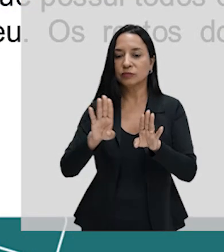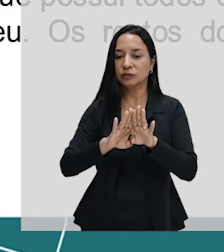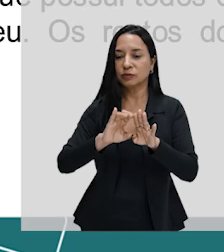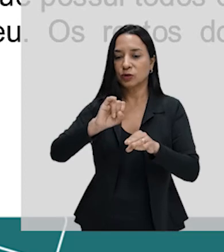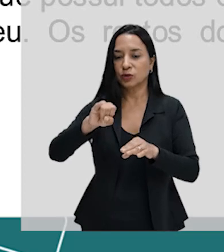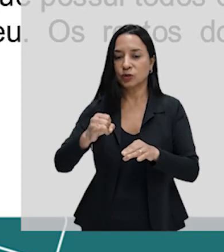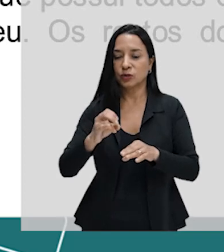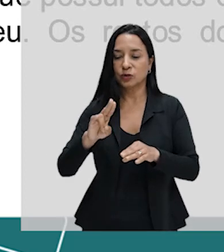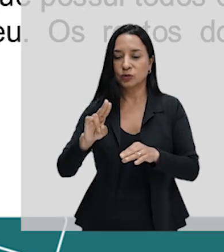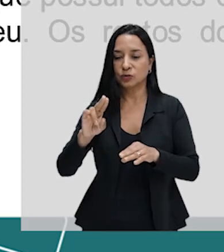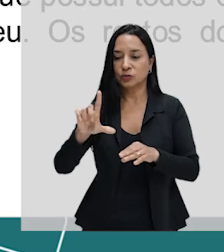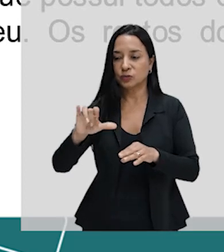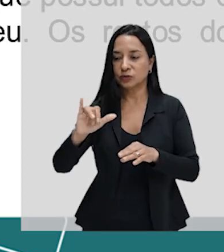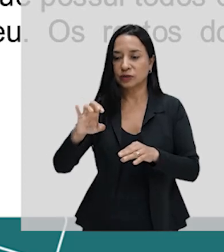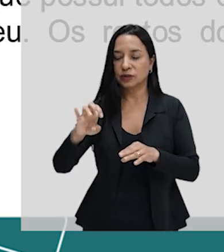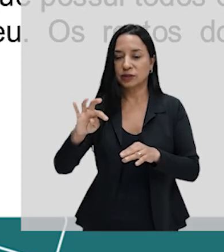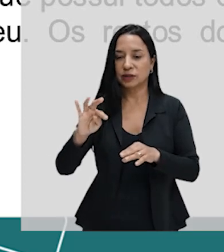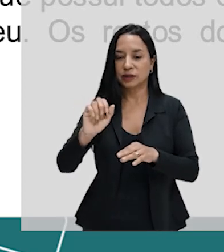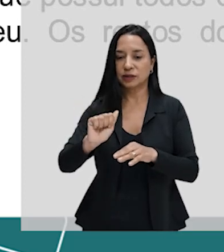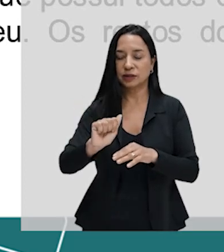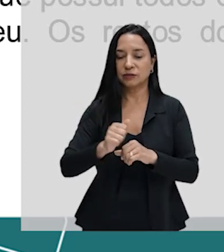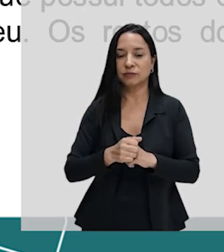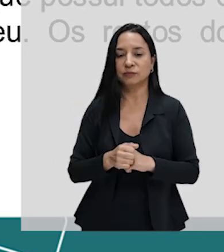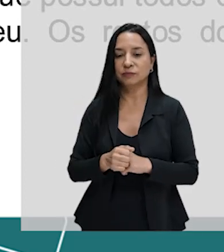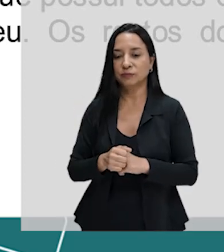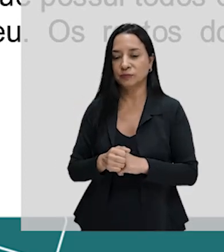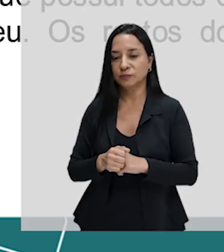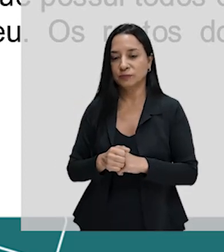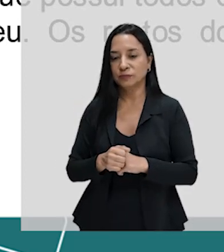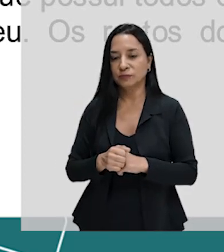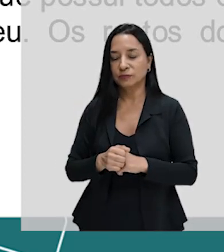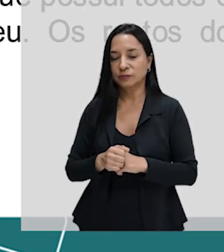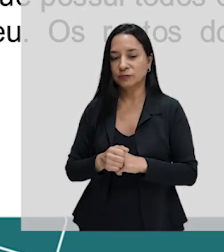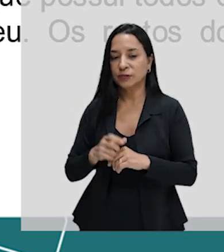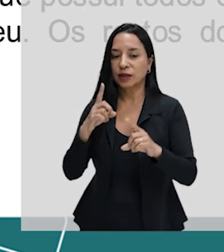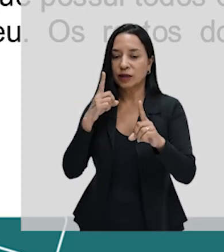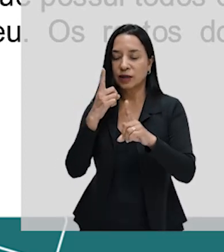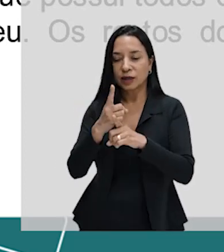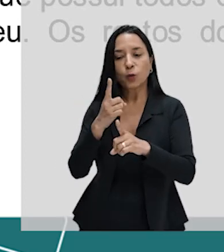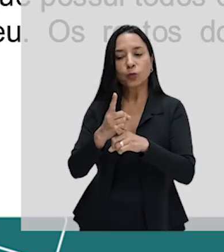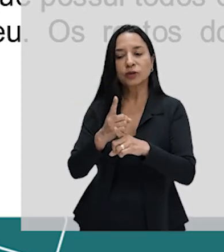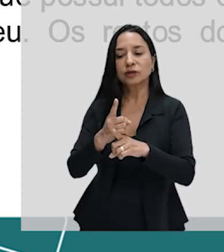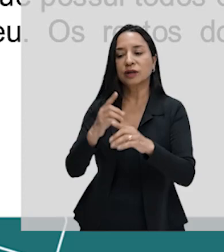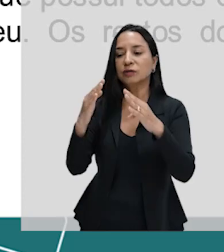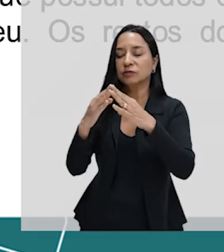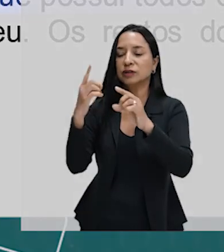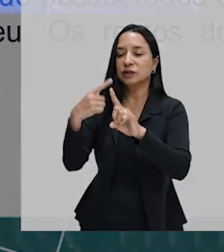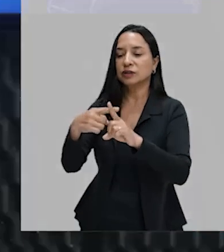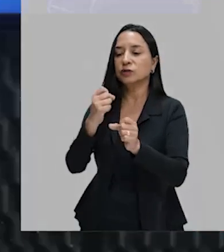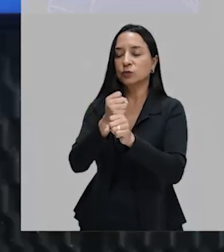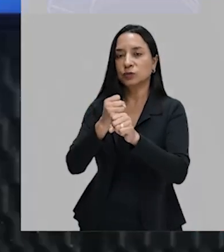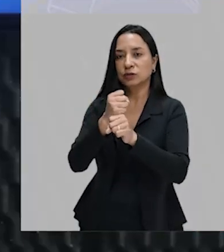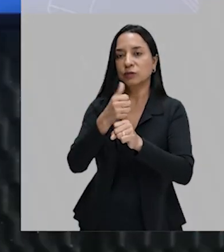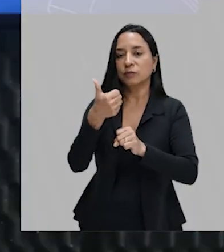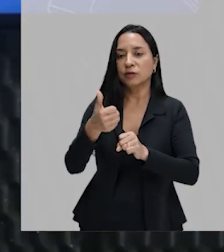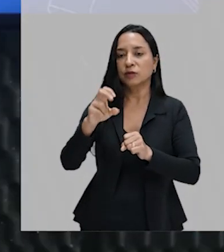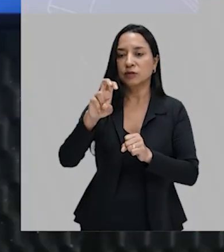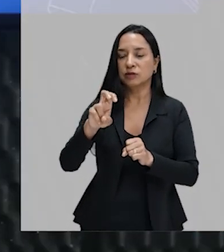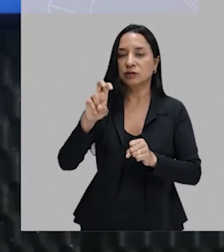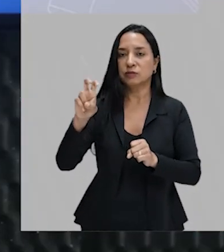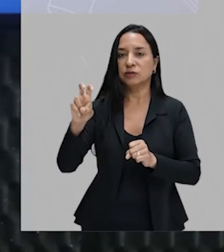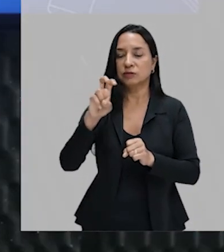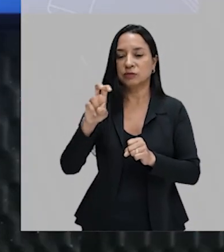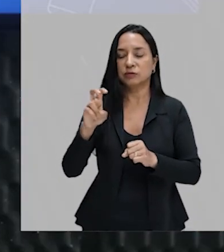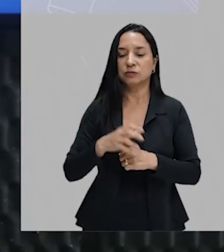Os restos dos amantes foram encontrados na igreja em 1555. Então,